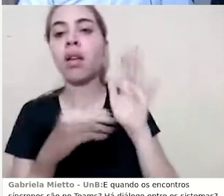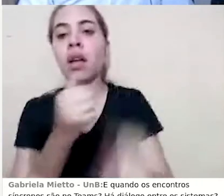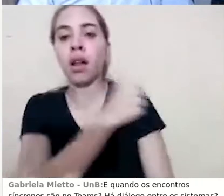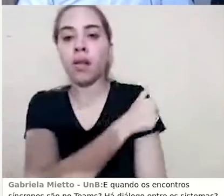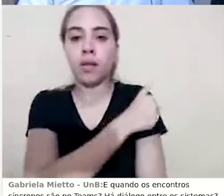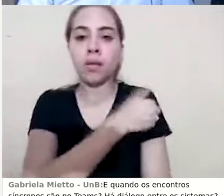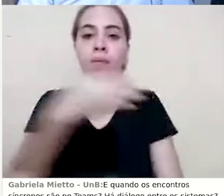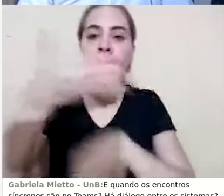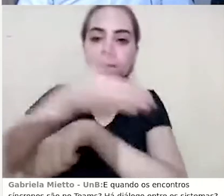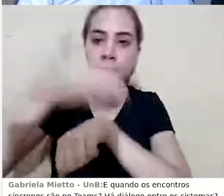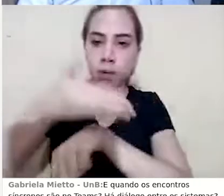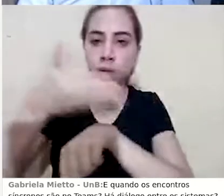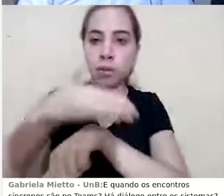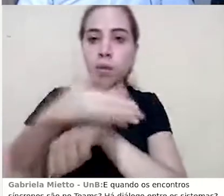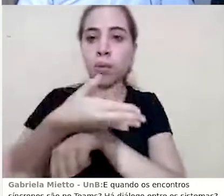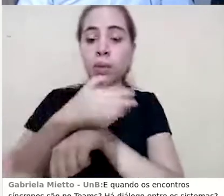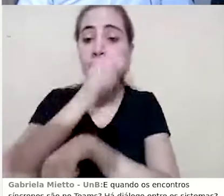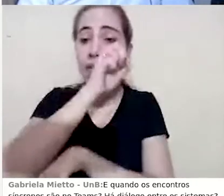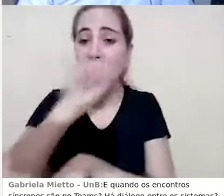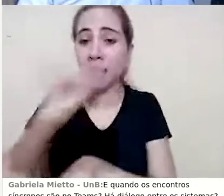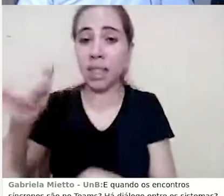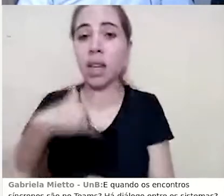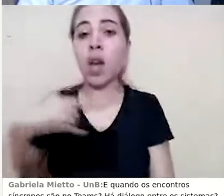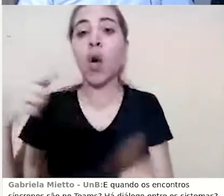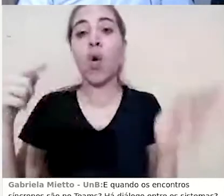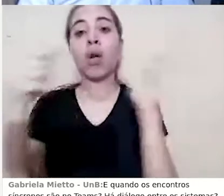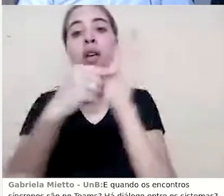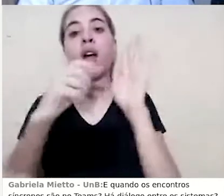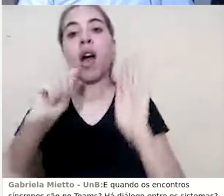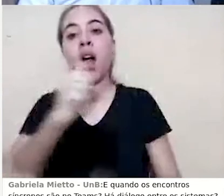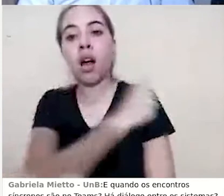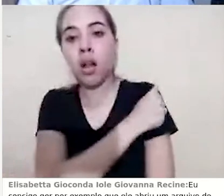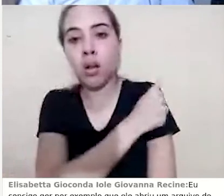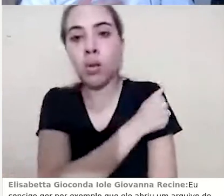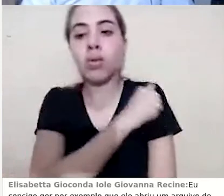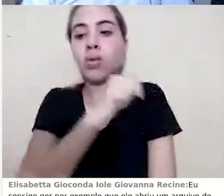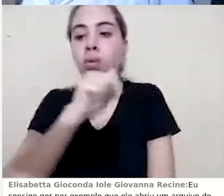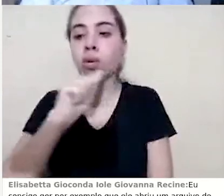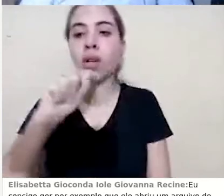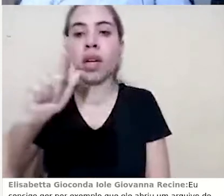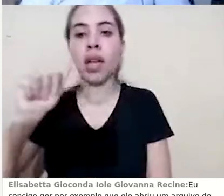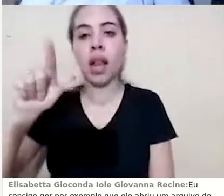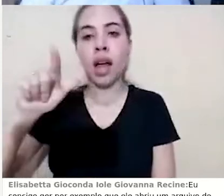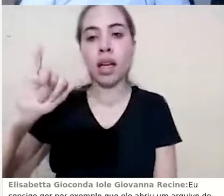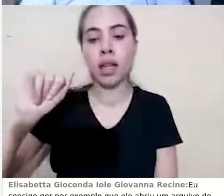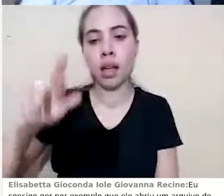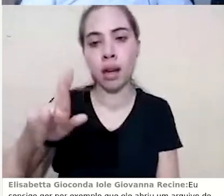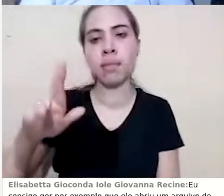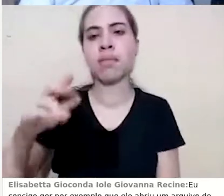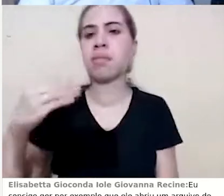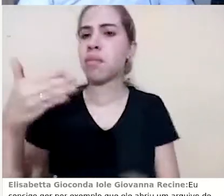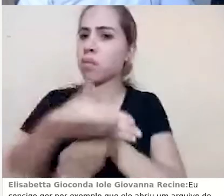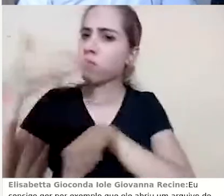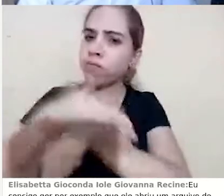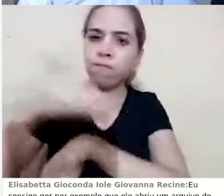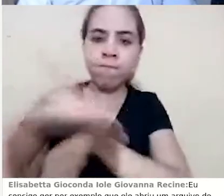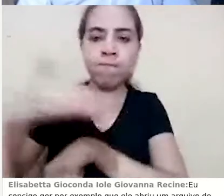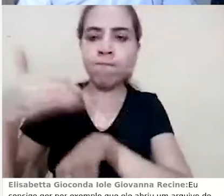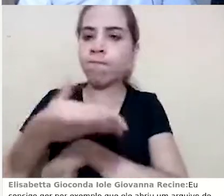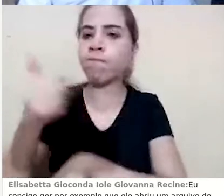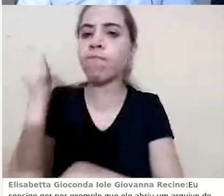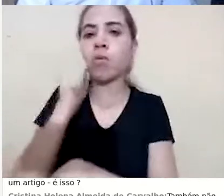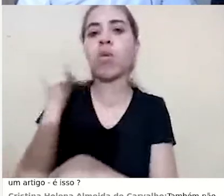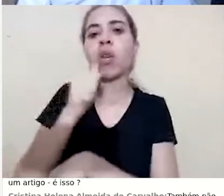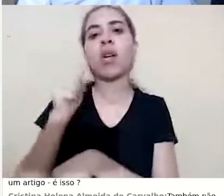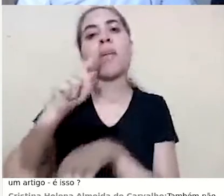acessou, se eu clicar, por exemplo, na aluna Aglaia, que é uma aluna que teve uma participação maior, ela já